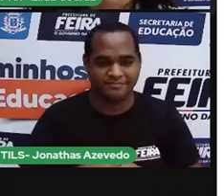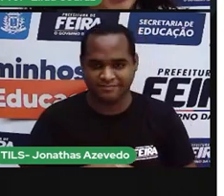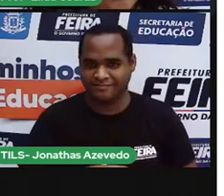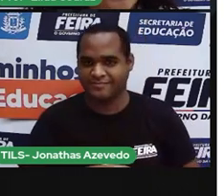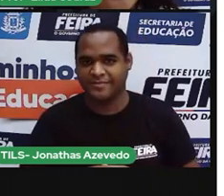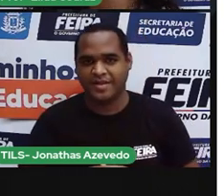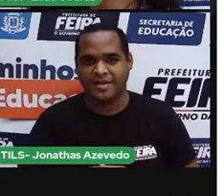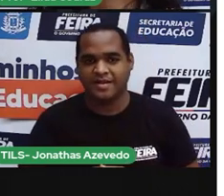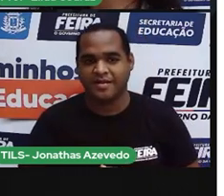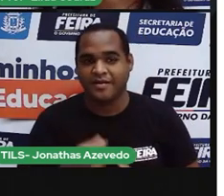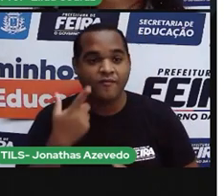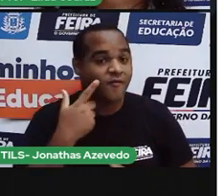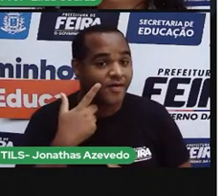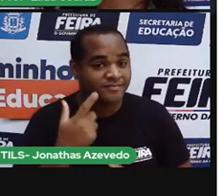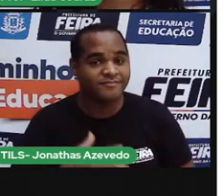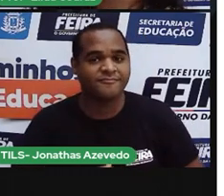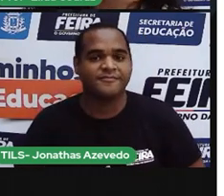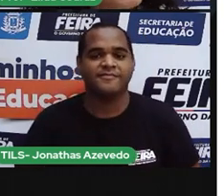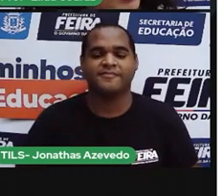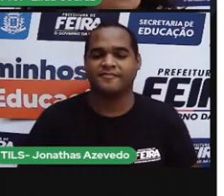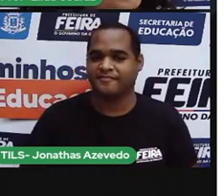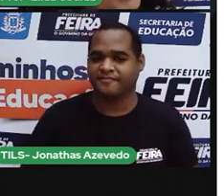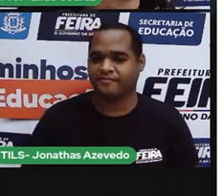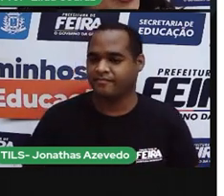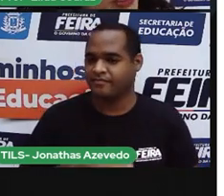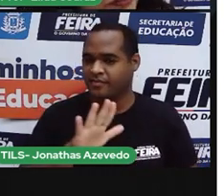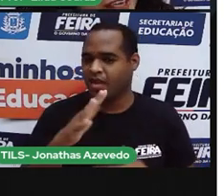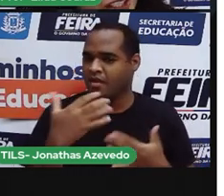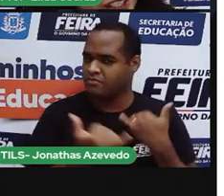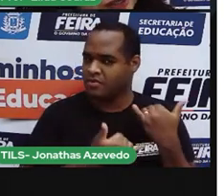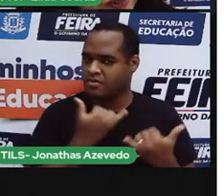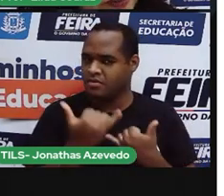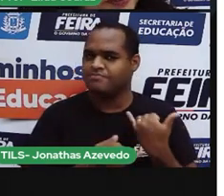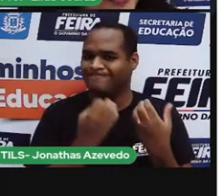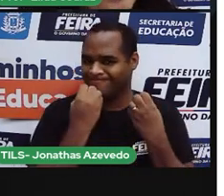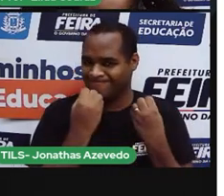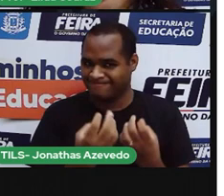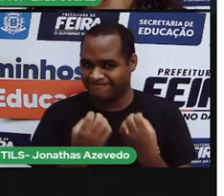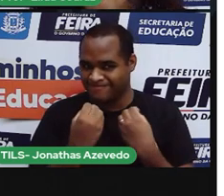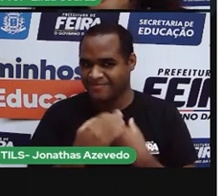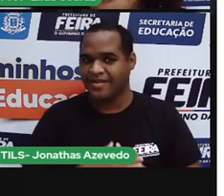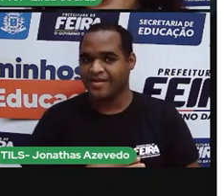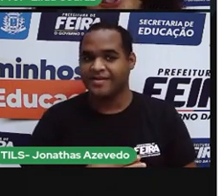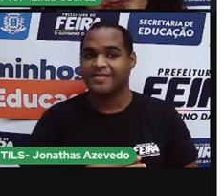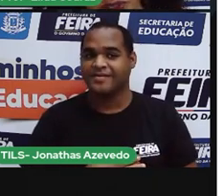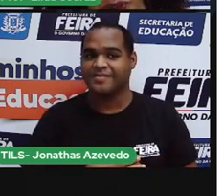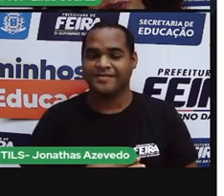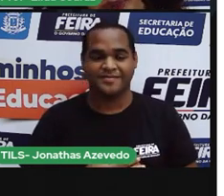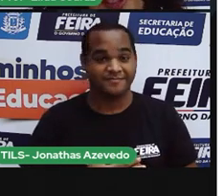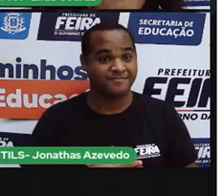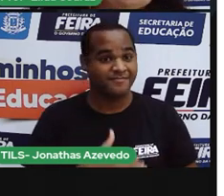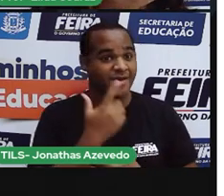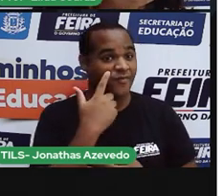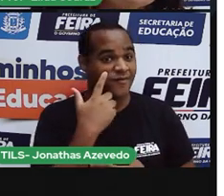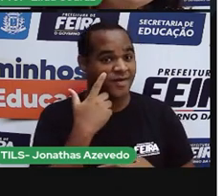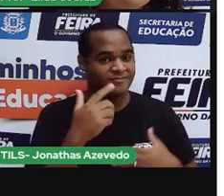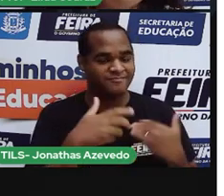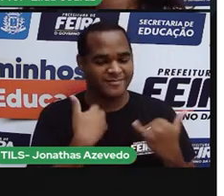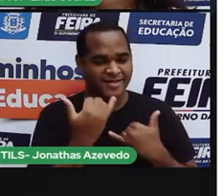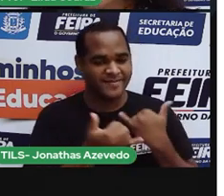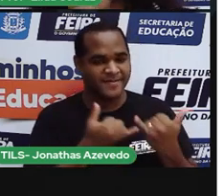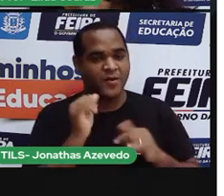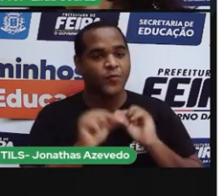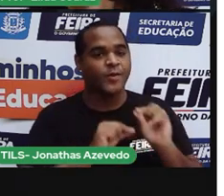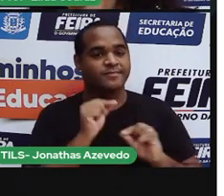aí? Topa? Vamos lá. Será um jogo divertido. É. A própria trouxe um jogo para ver